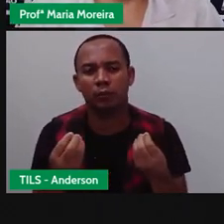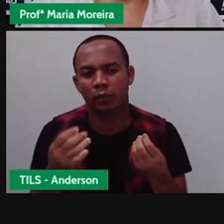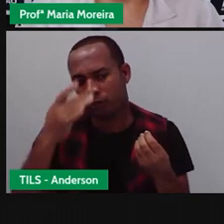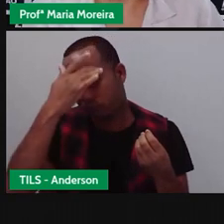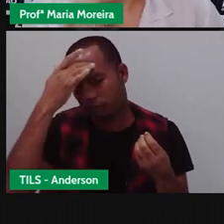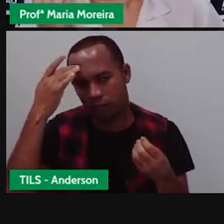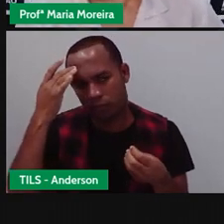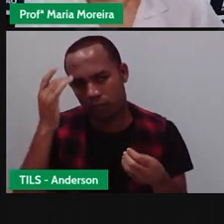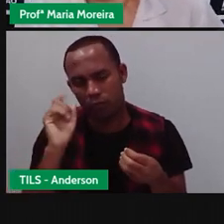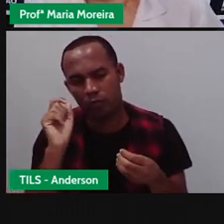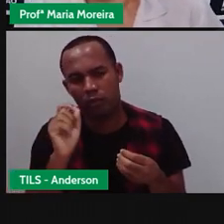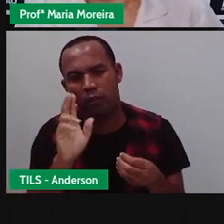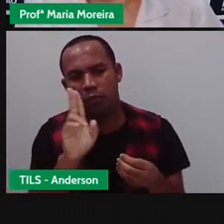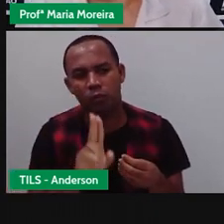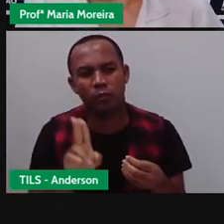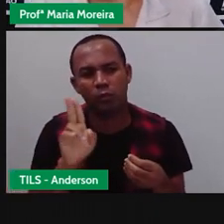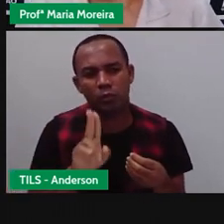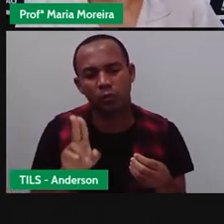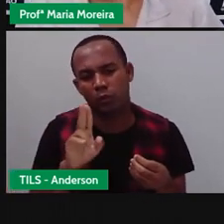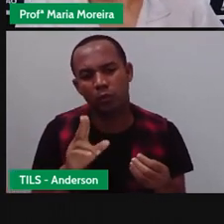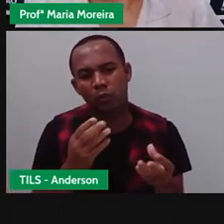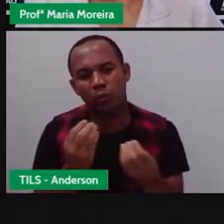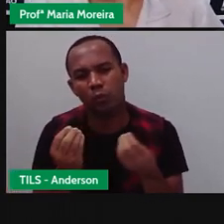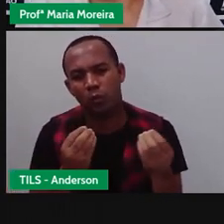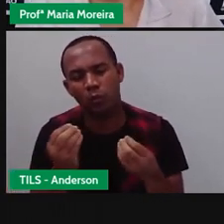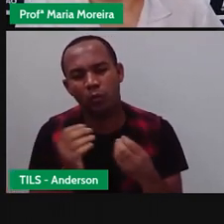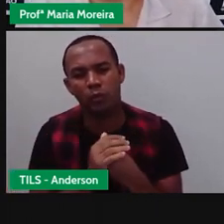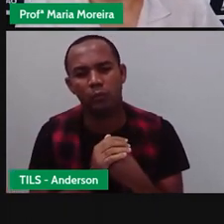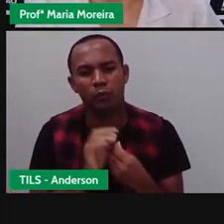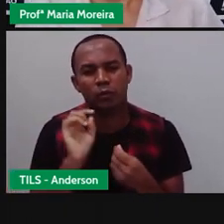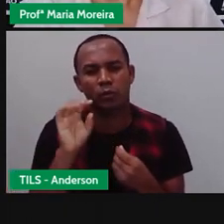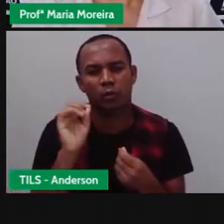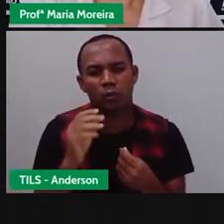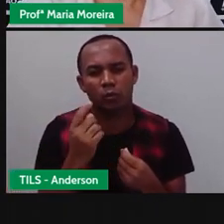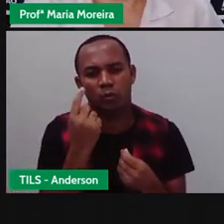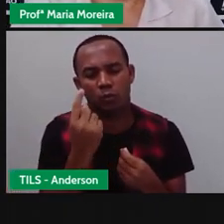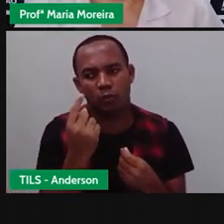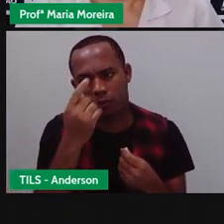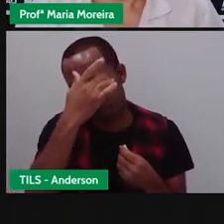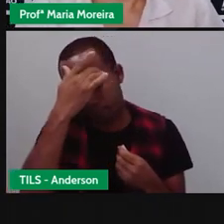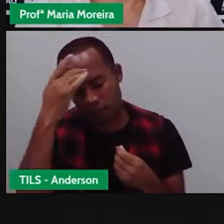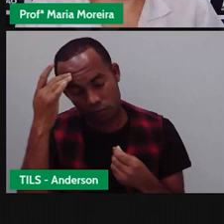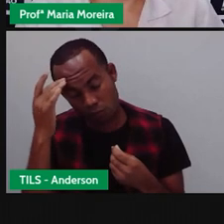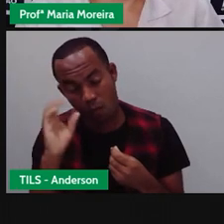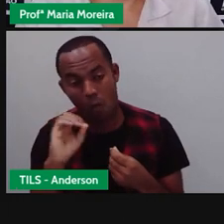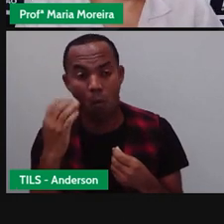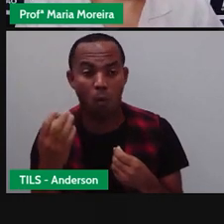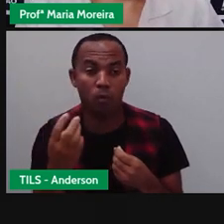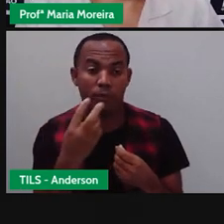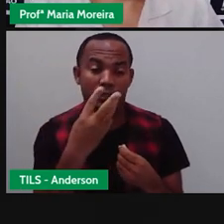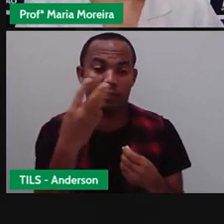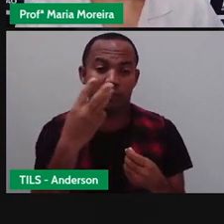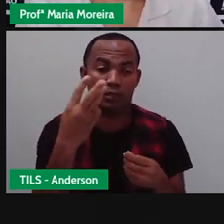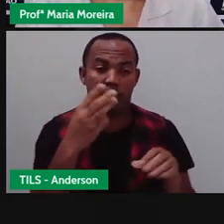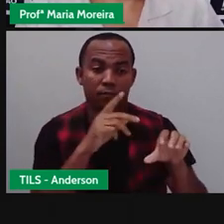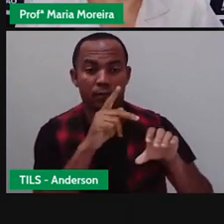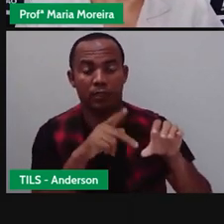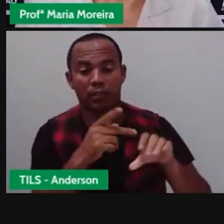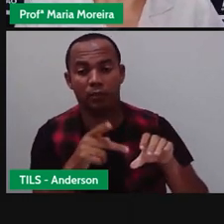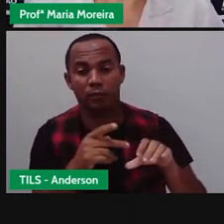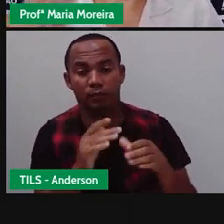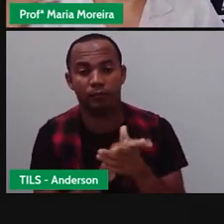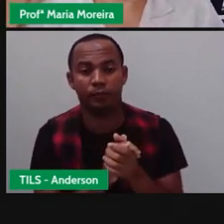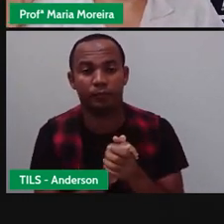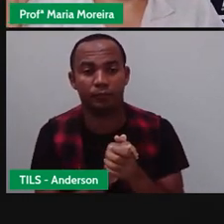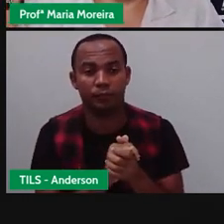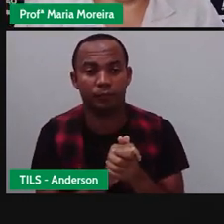pessoas que podem utilizar. Ele pode ser utilizado apenas por uma pessoa e com os três pneus. Então, né?